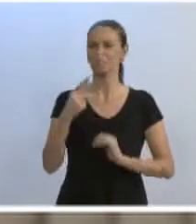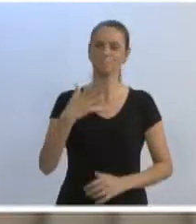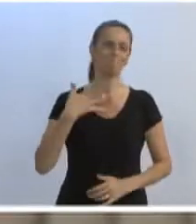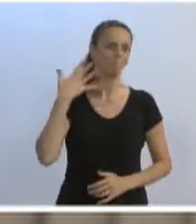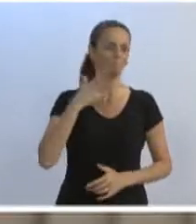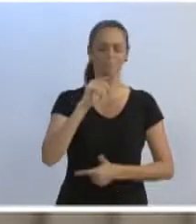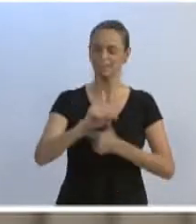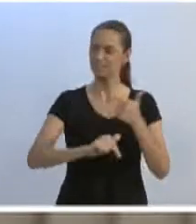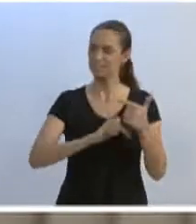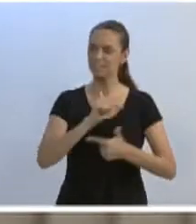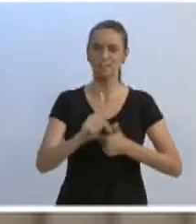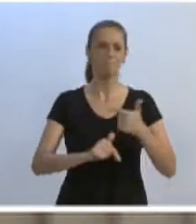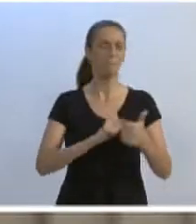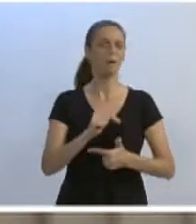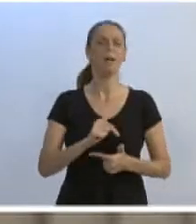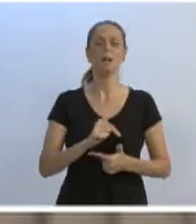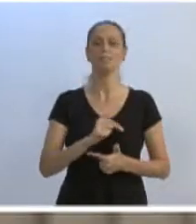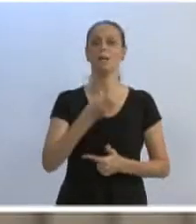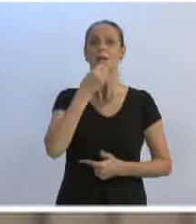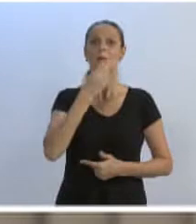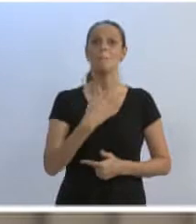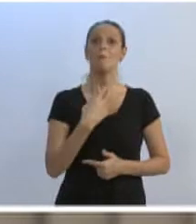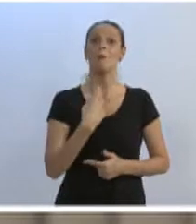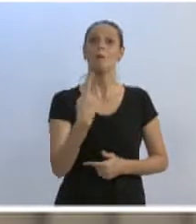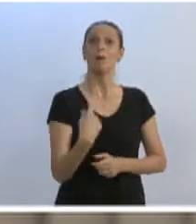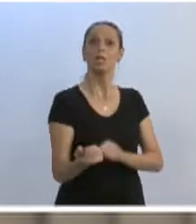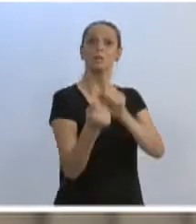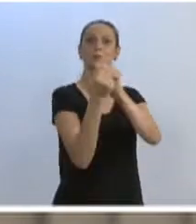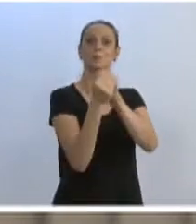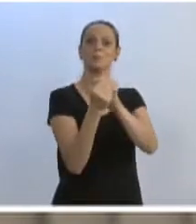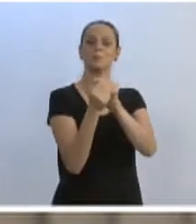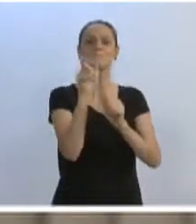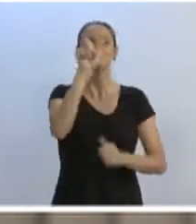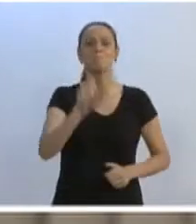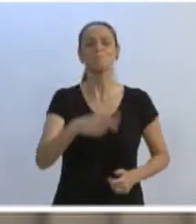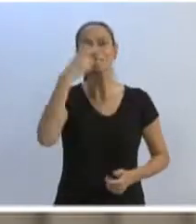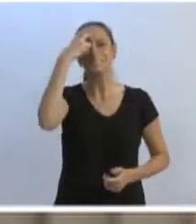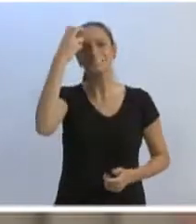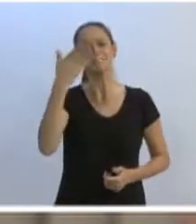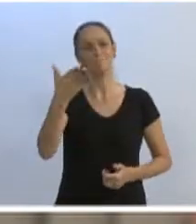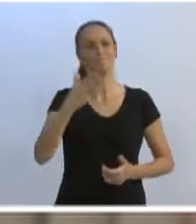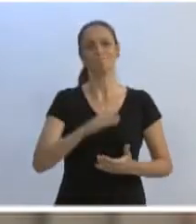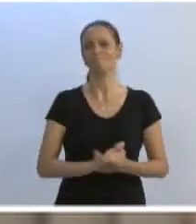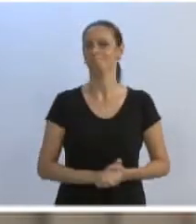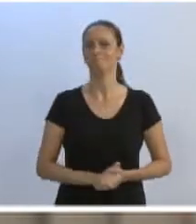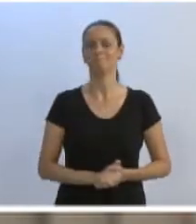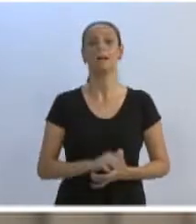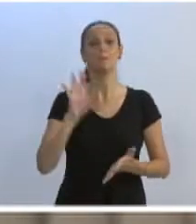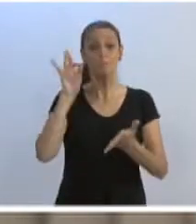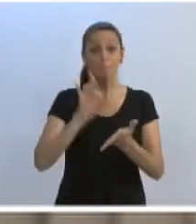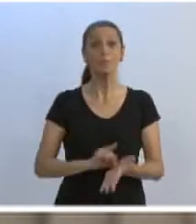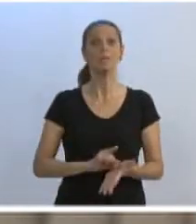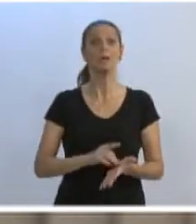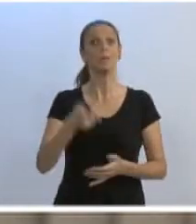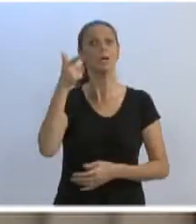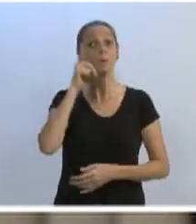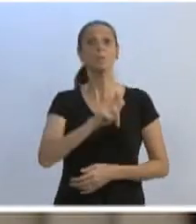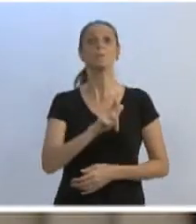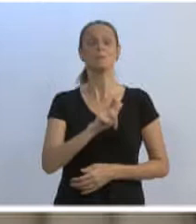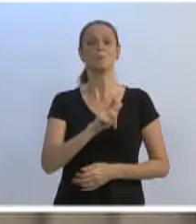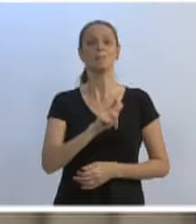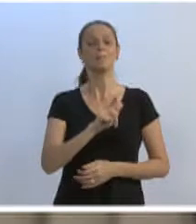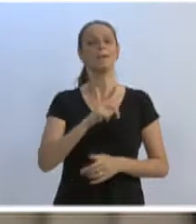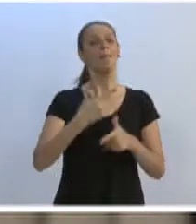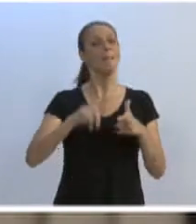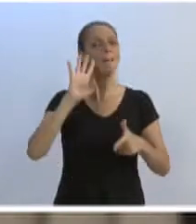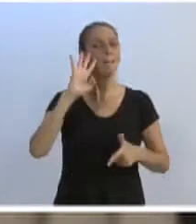pelo seu trabalho. É muito bom somar forças aqui com uma pessoa tão inteligente como Vossa Excelência, para atacarmos o que precisa ser